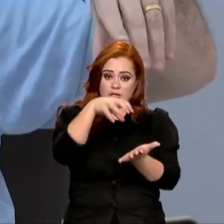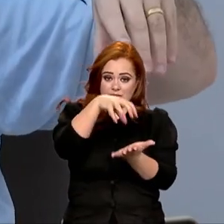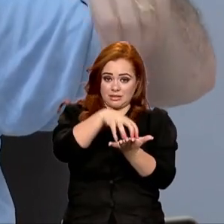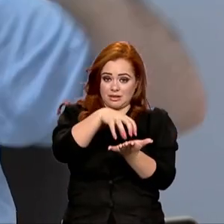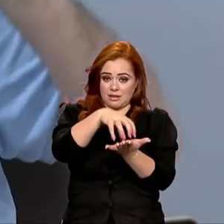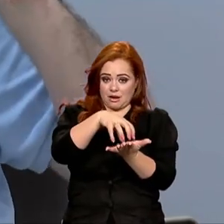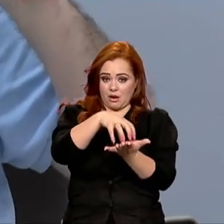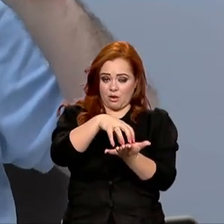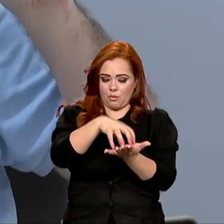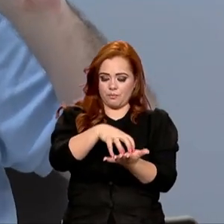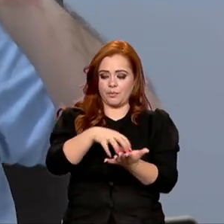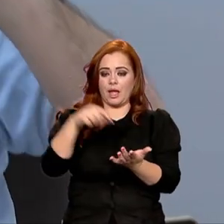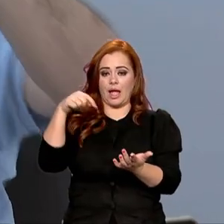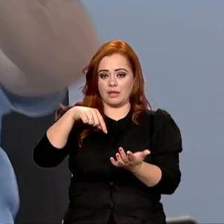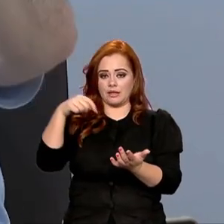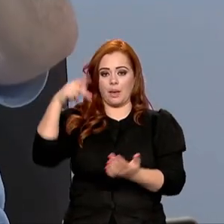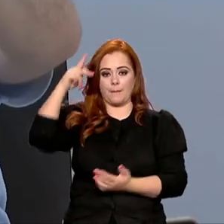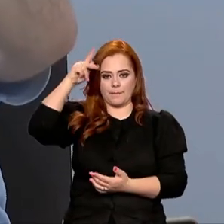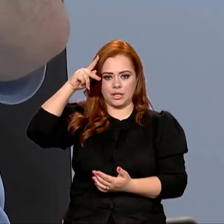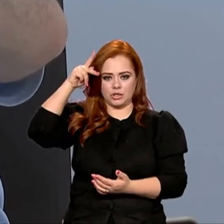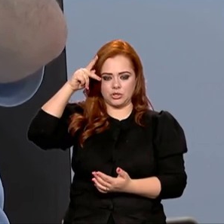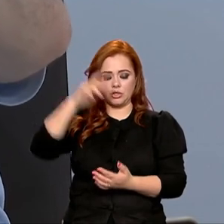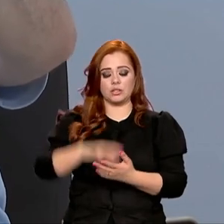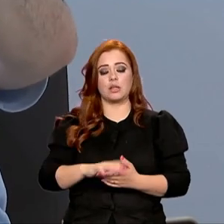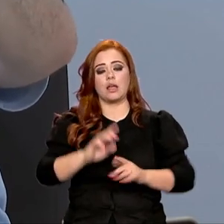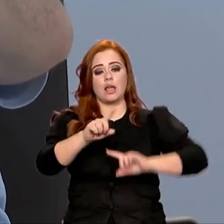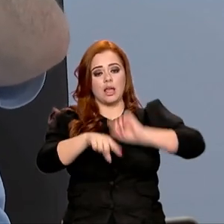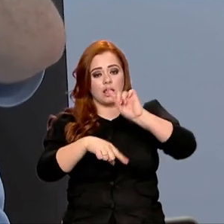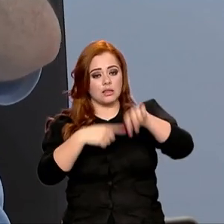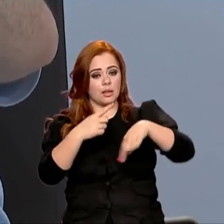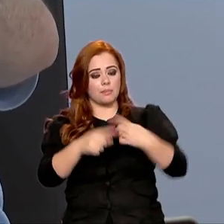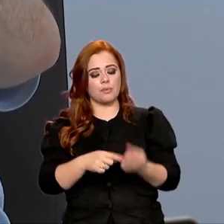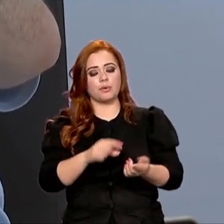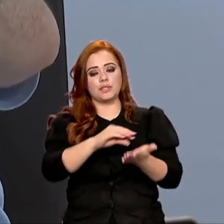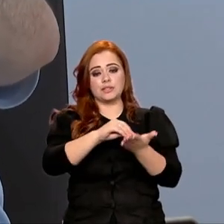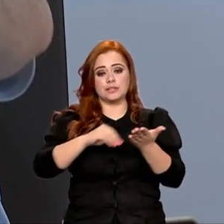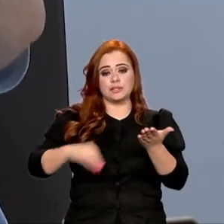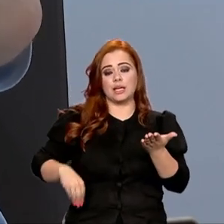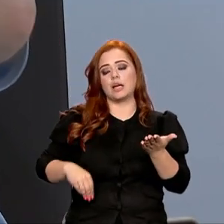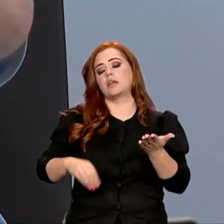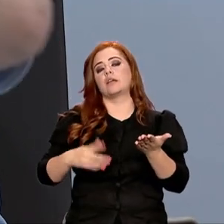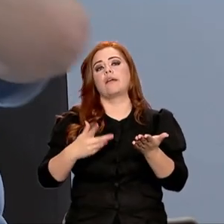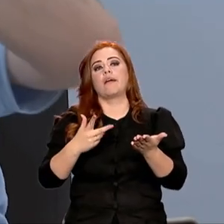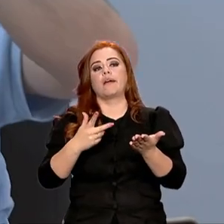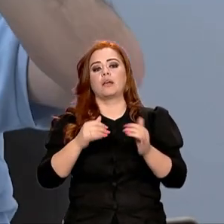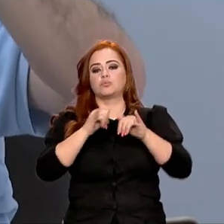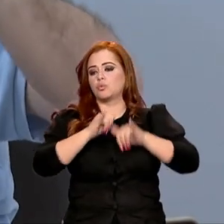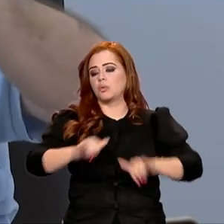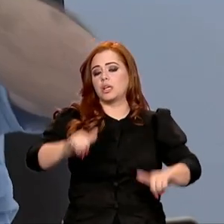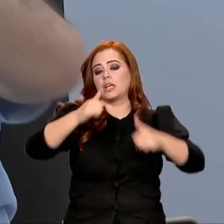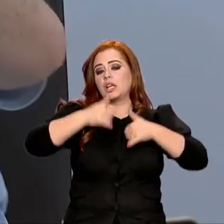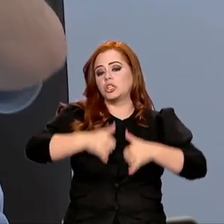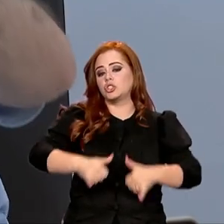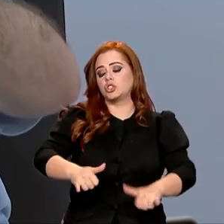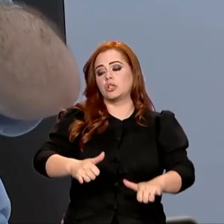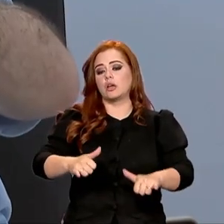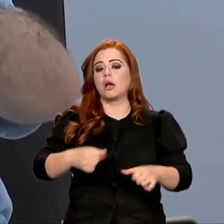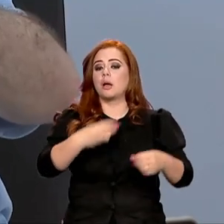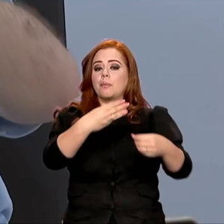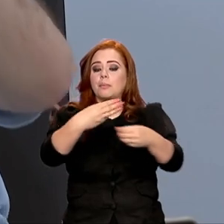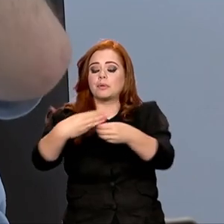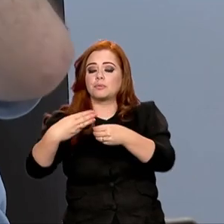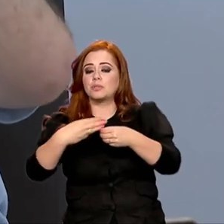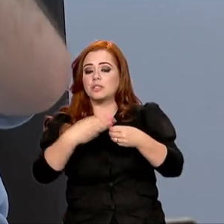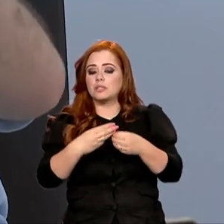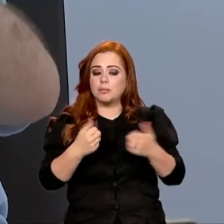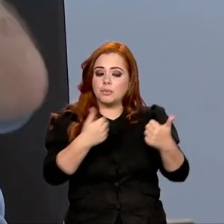aqui de Parintins, e a partir dali sair os sistemas de média e baixa tensão até os municípios mais próximos. Esses sistemas podem